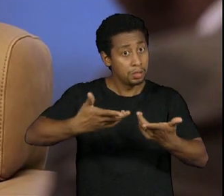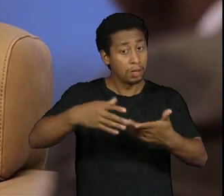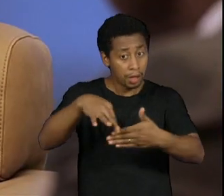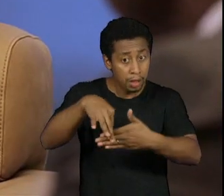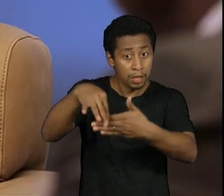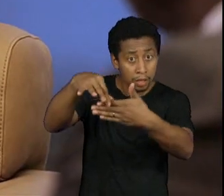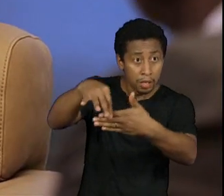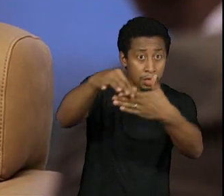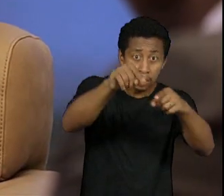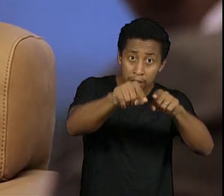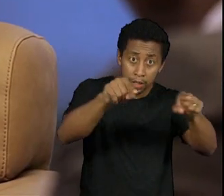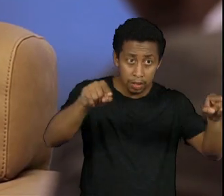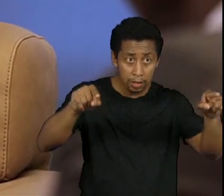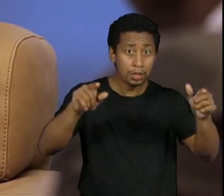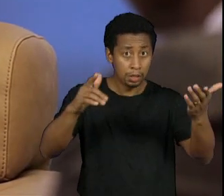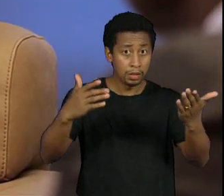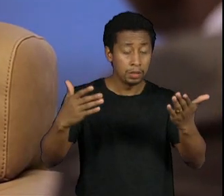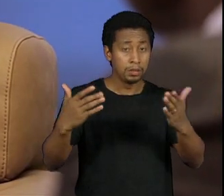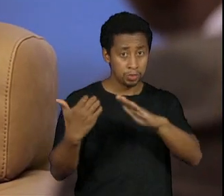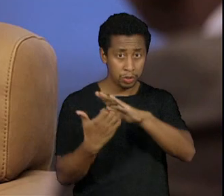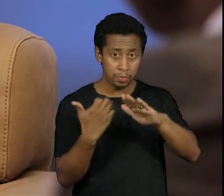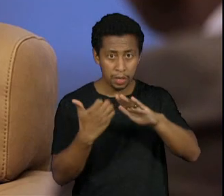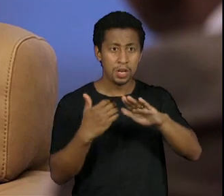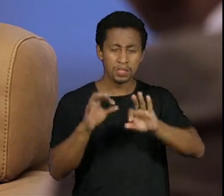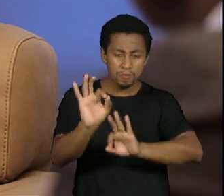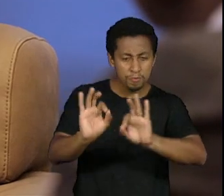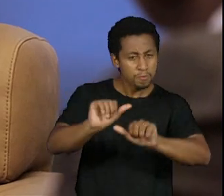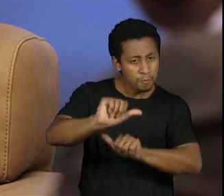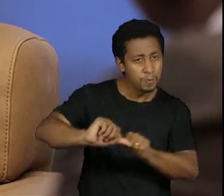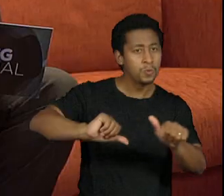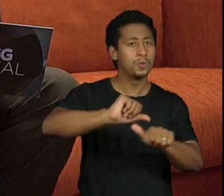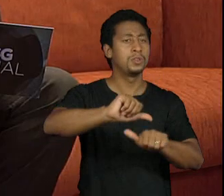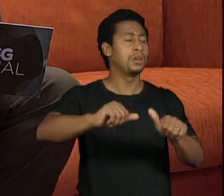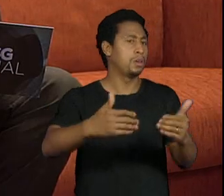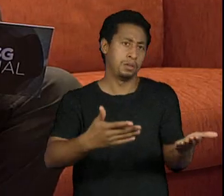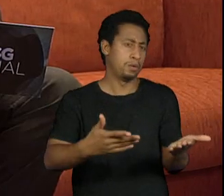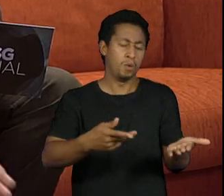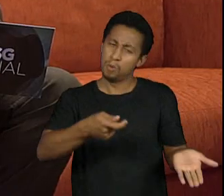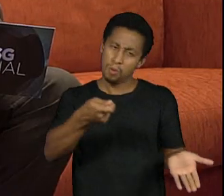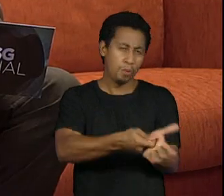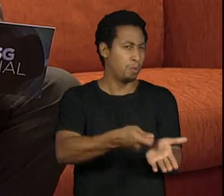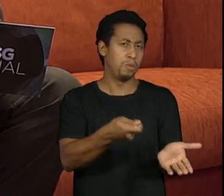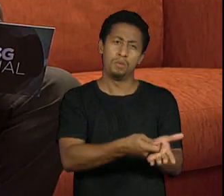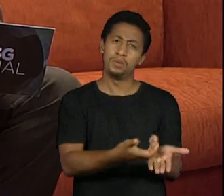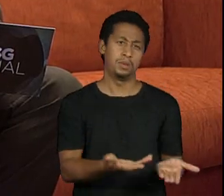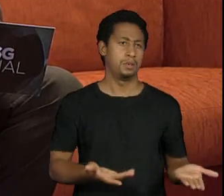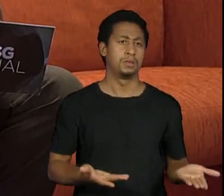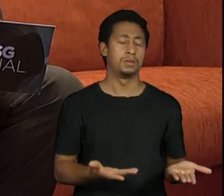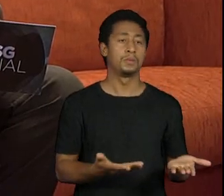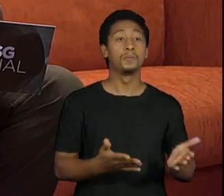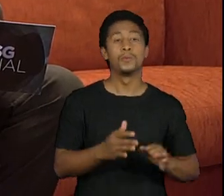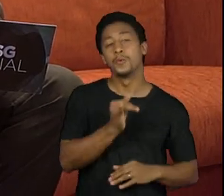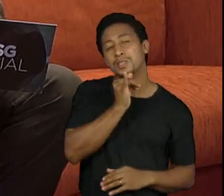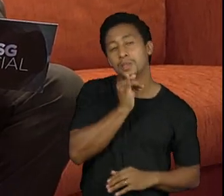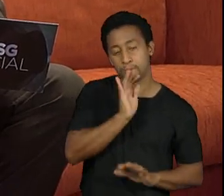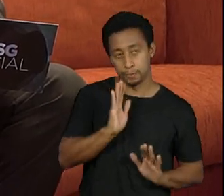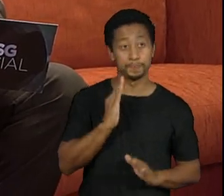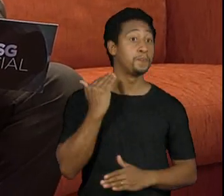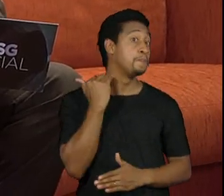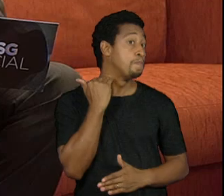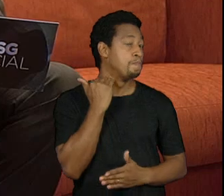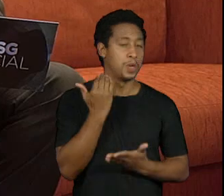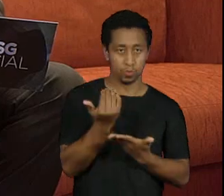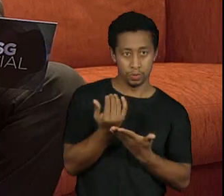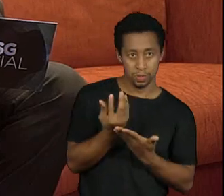obrigação de fazer esse processo de transformação Então, por exemplo no nosso caso a gente tem um envolvimento muito